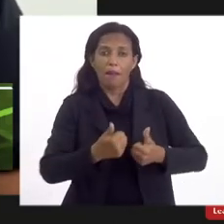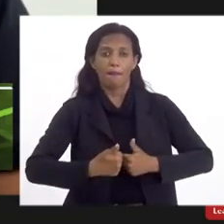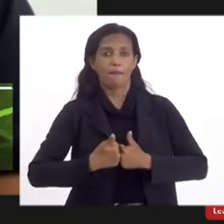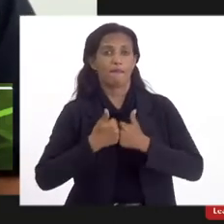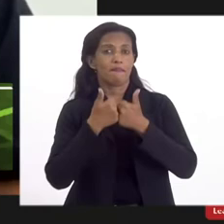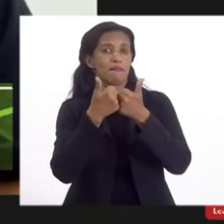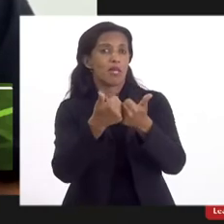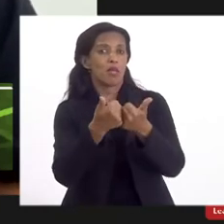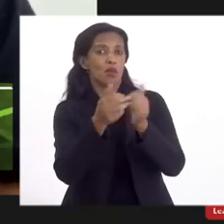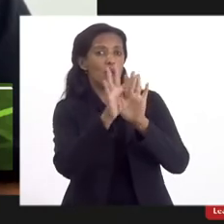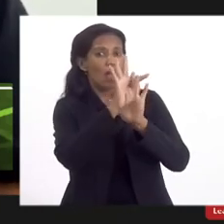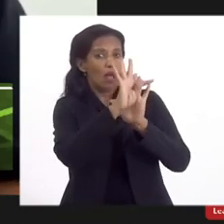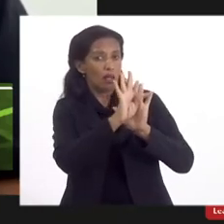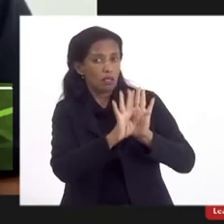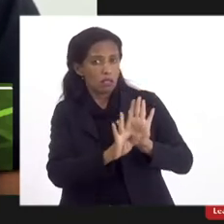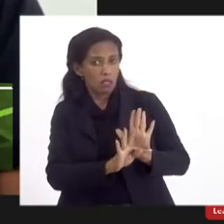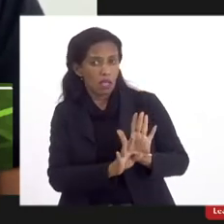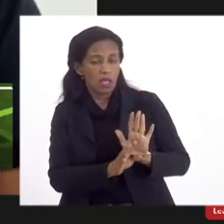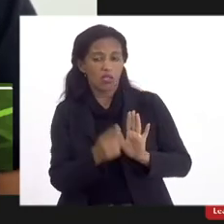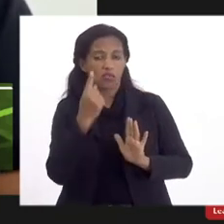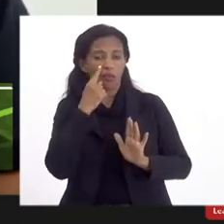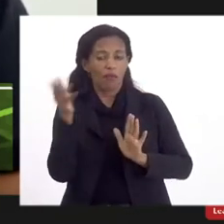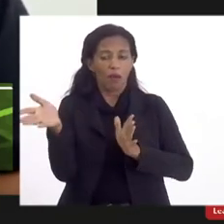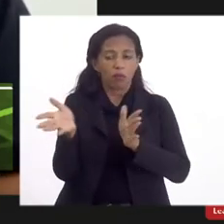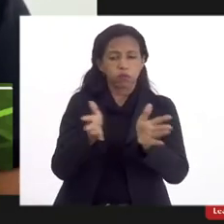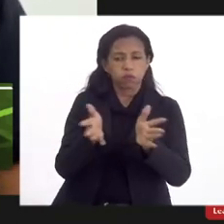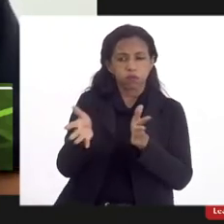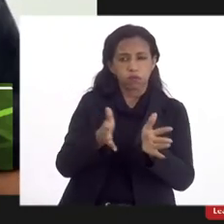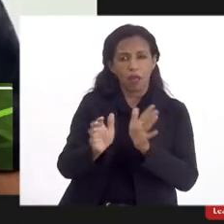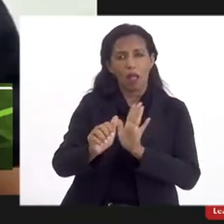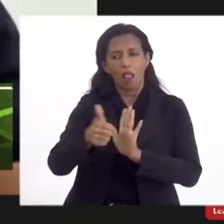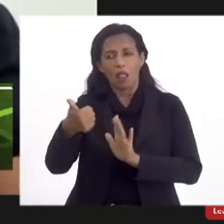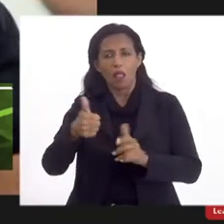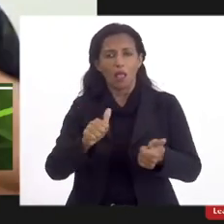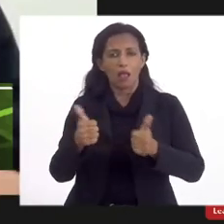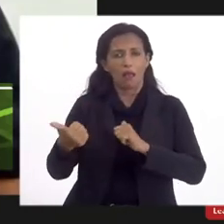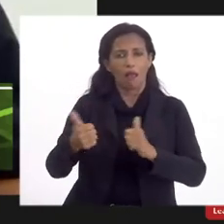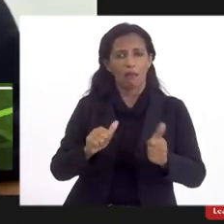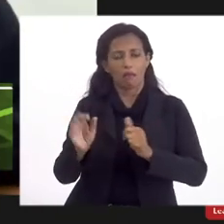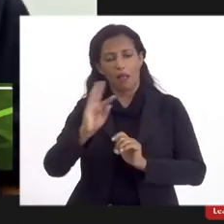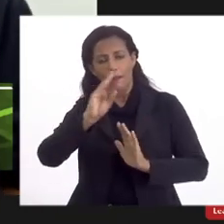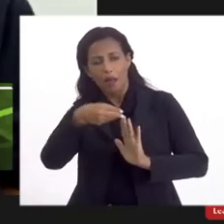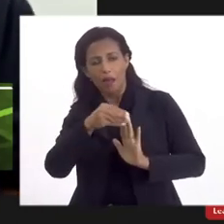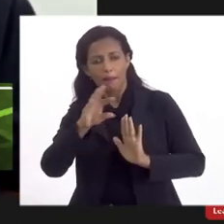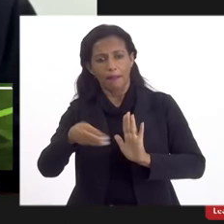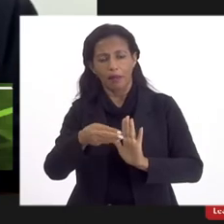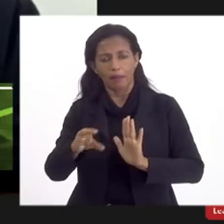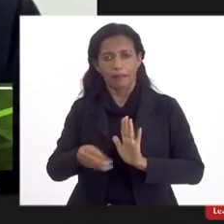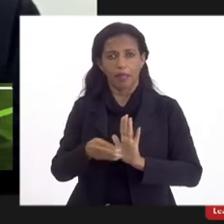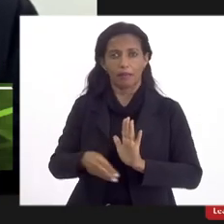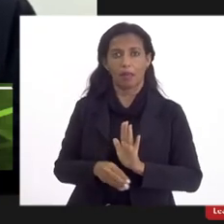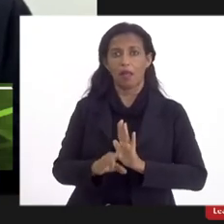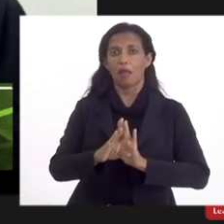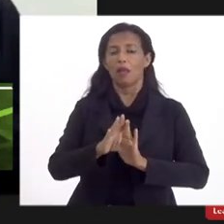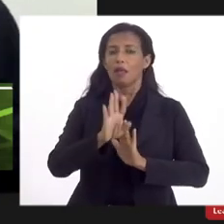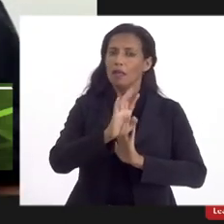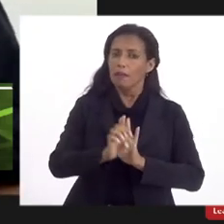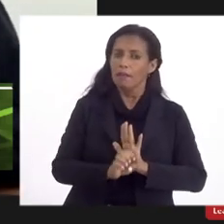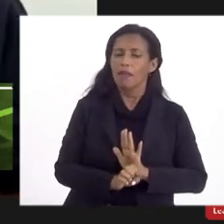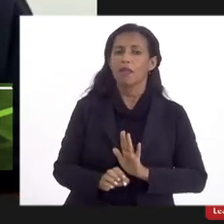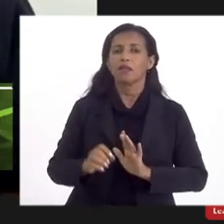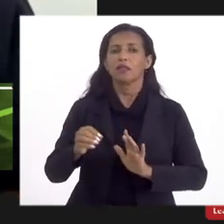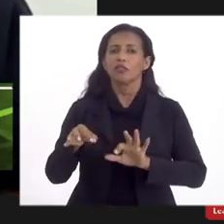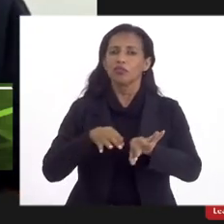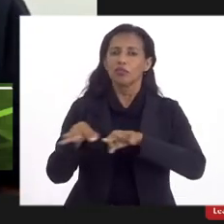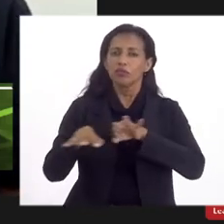a parar as arestas legalizar e inserir né emendas de forma que aquela